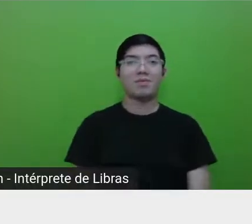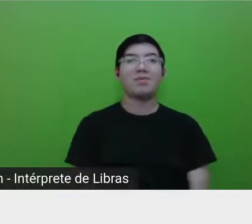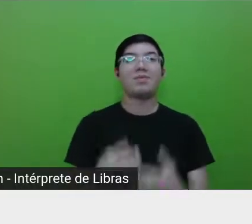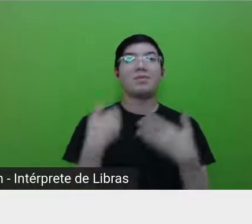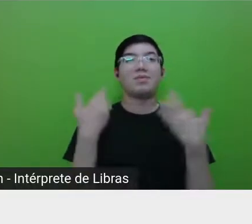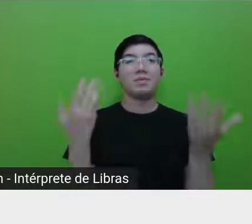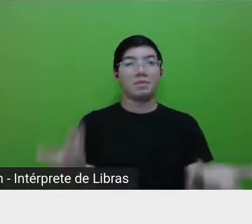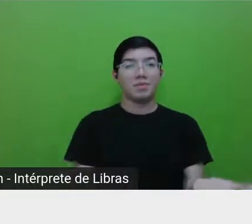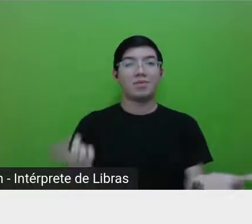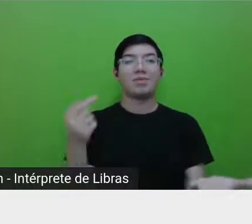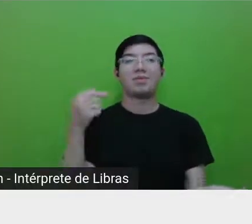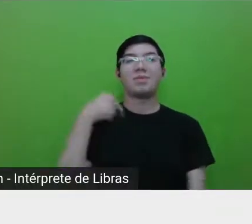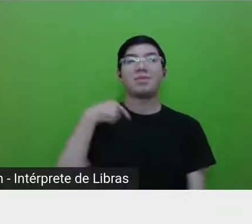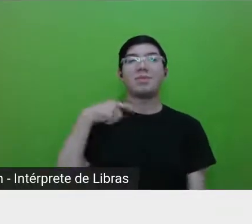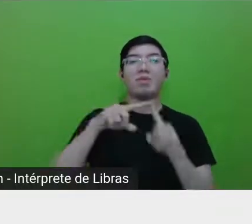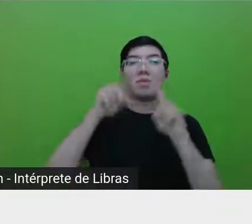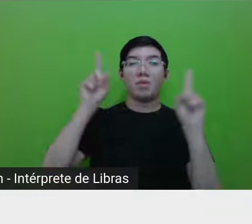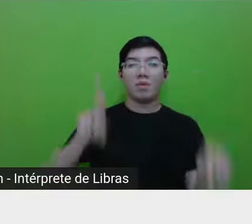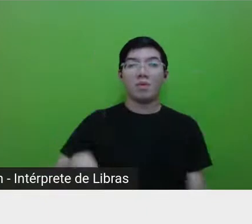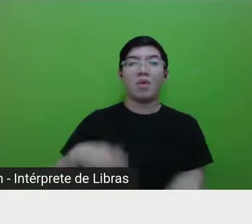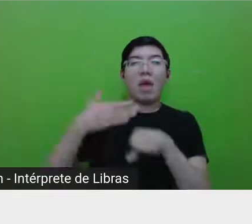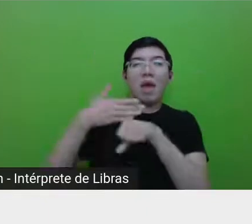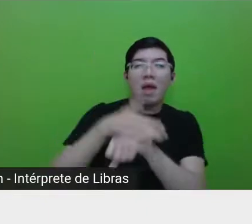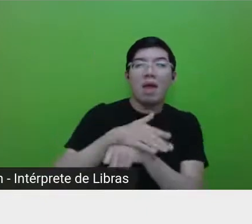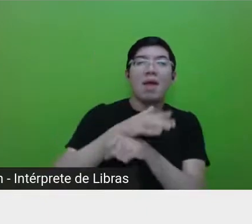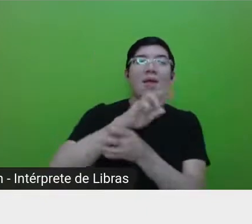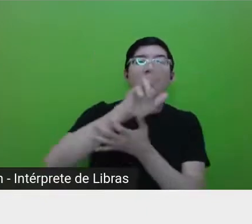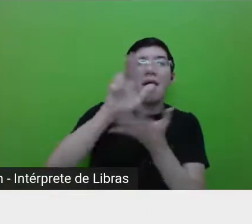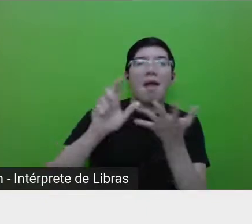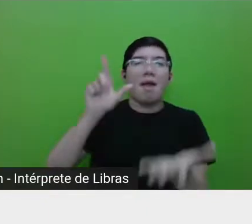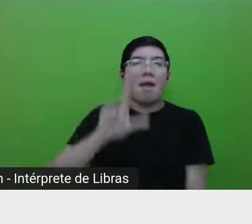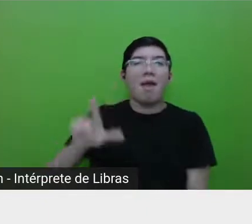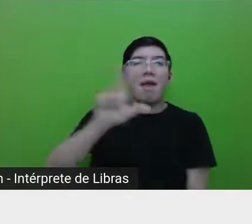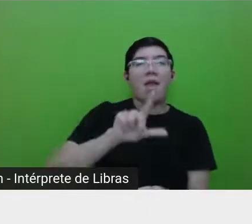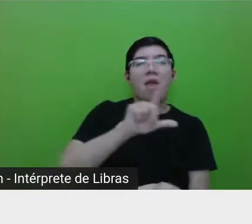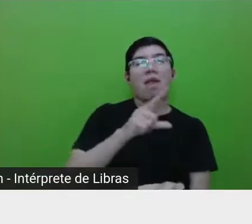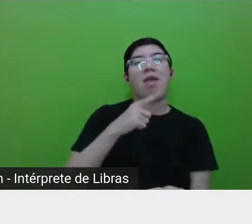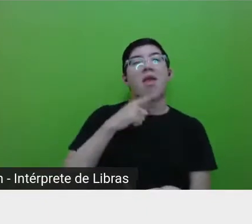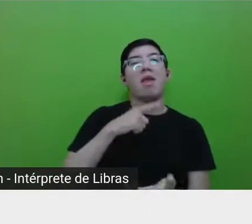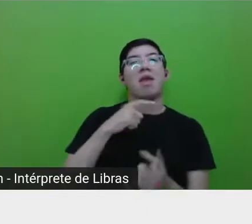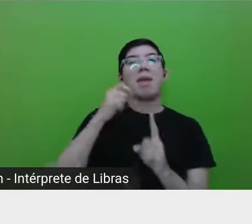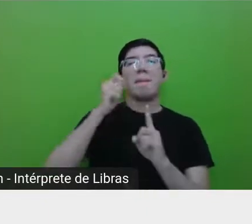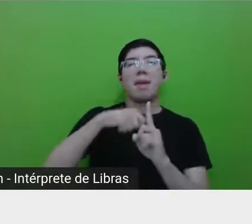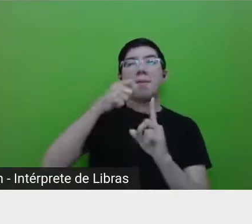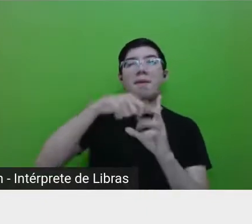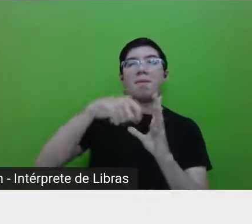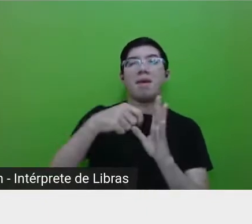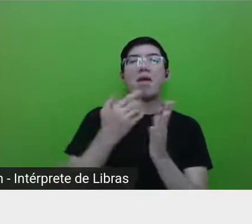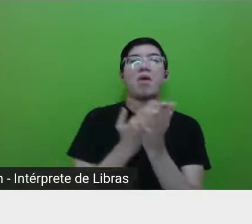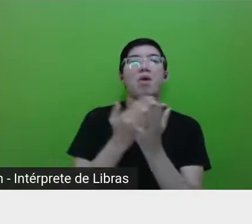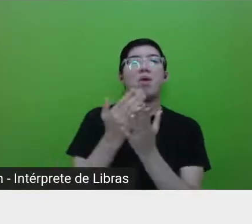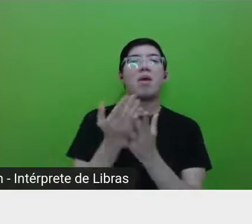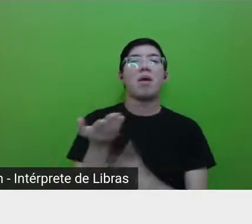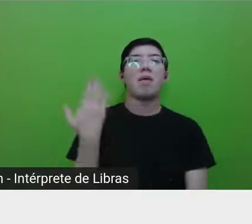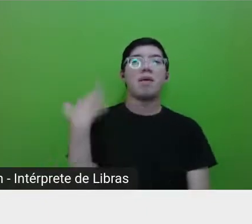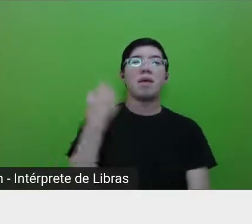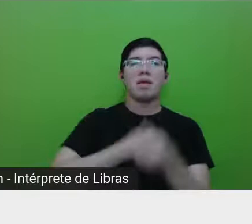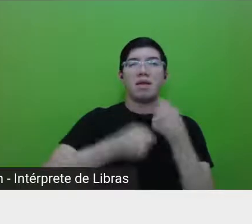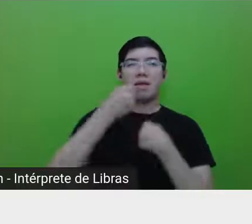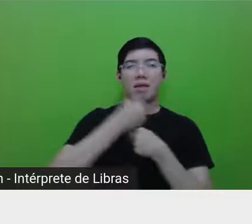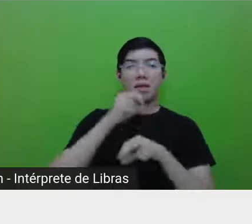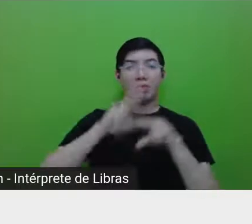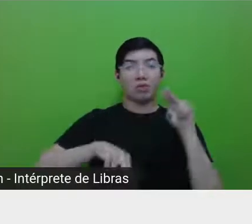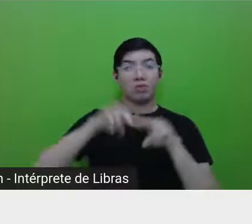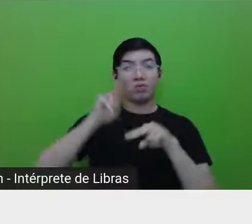é um programa mensal que existe desde abril, não, desde junho do ano passado e